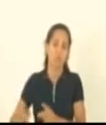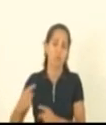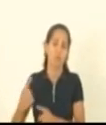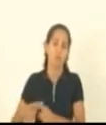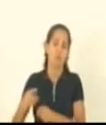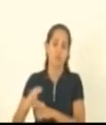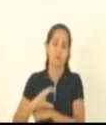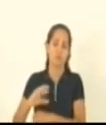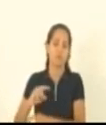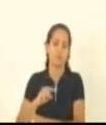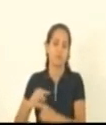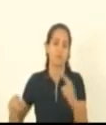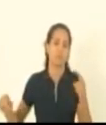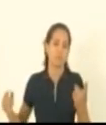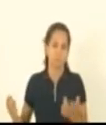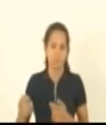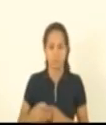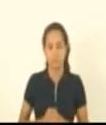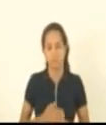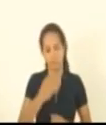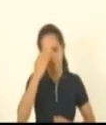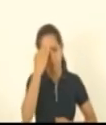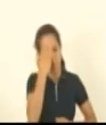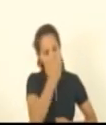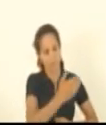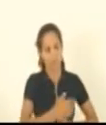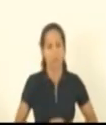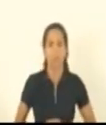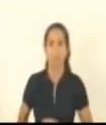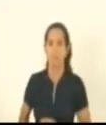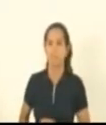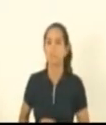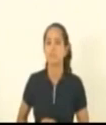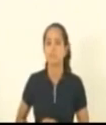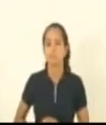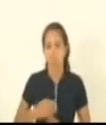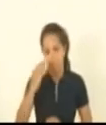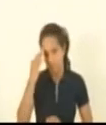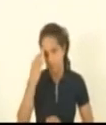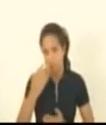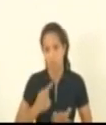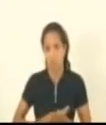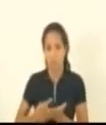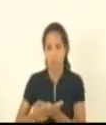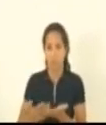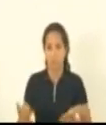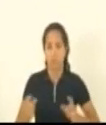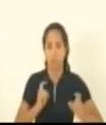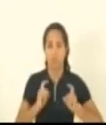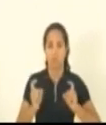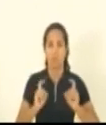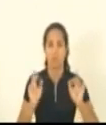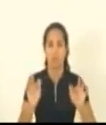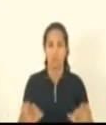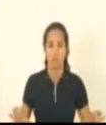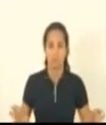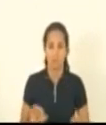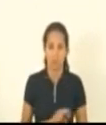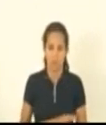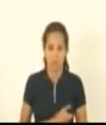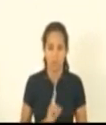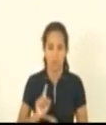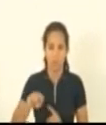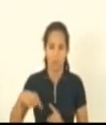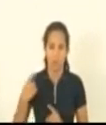inconstitucionalidade presidente do projeto obrigado obrigado deputado Mazin conforme acordo em plenário nós vamos derrubar a sessão e eu estou convocando a